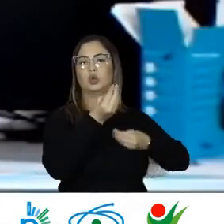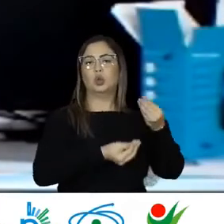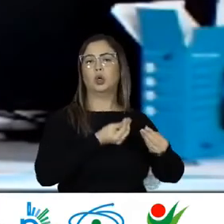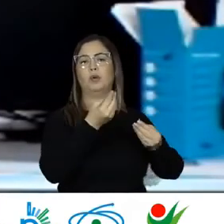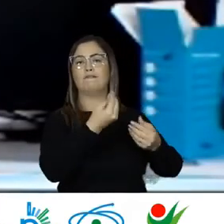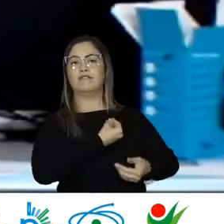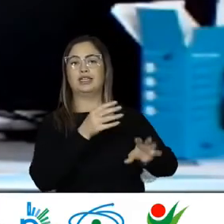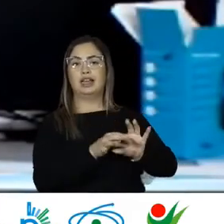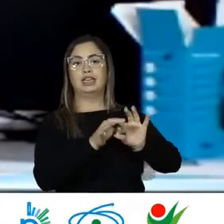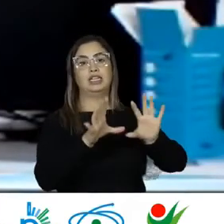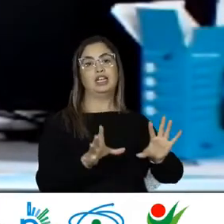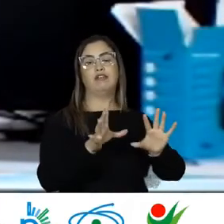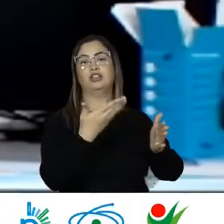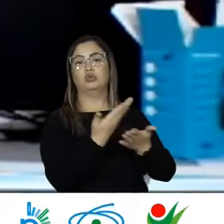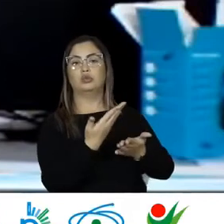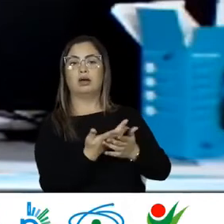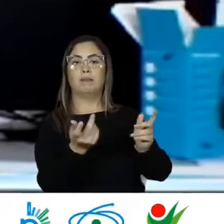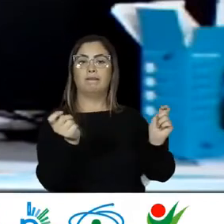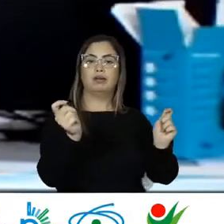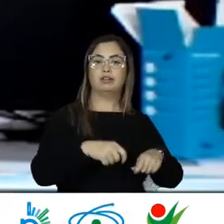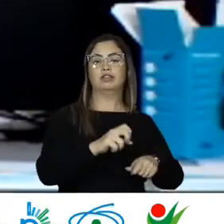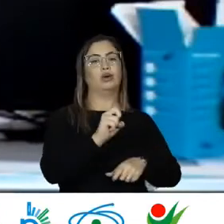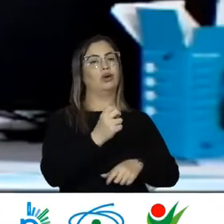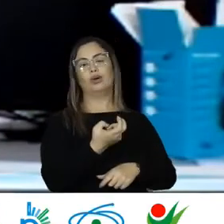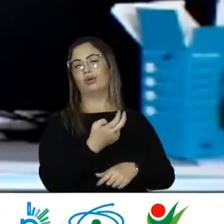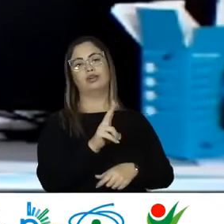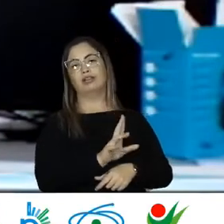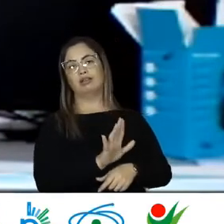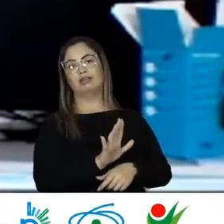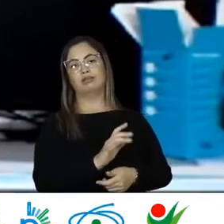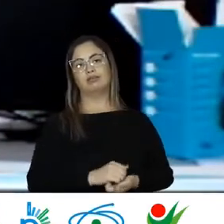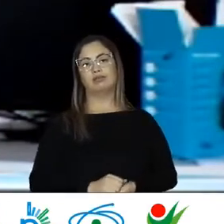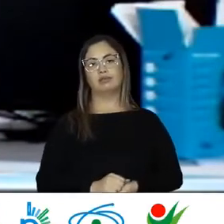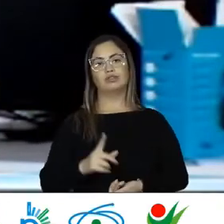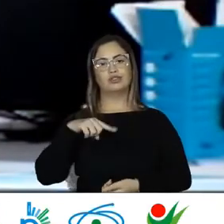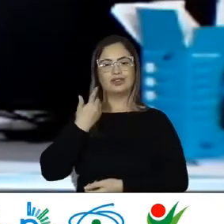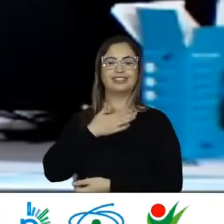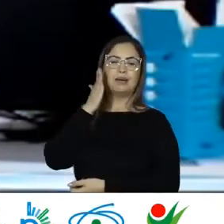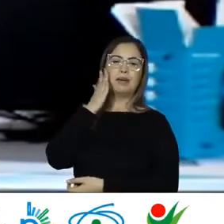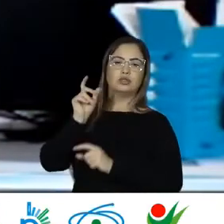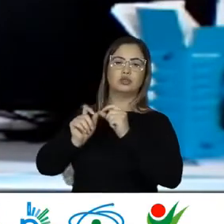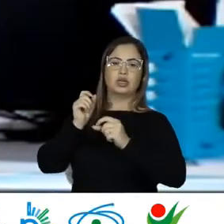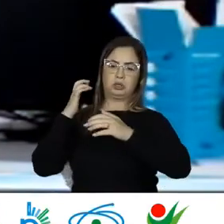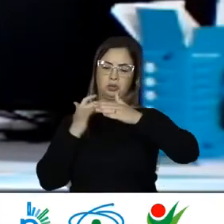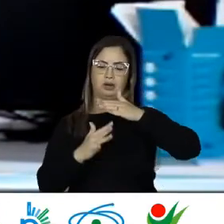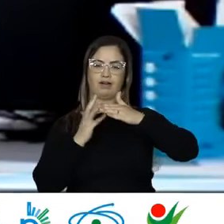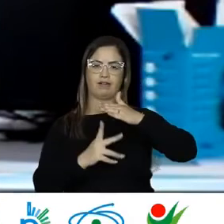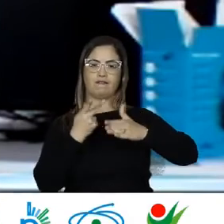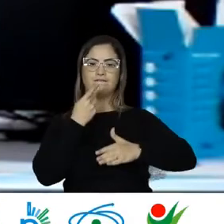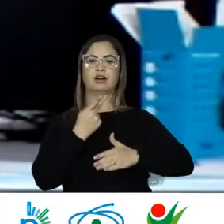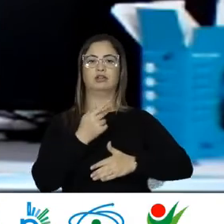garantia Se te dá Ou não te dá Então Hoje em dia A gente sabe Os migrantes falam Que por exemplo